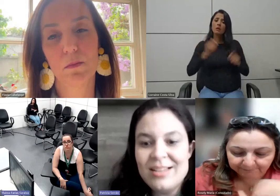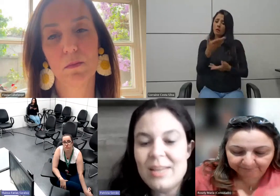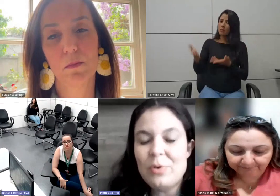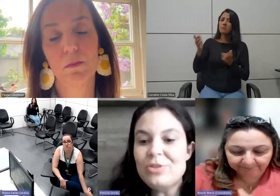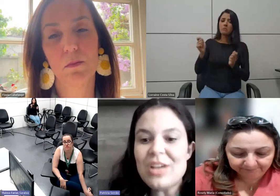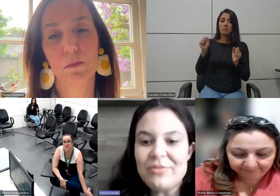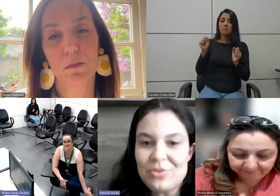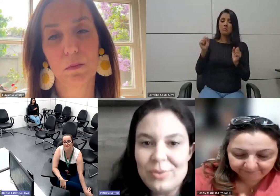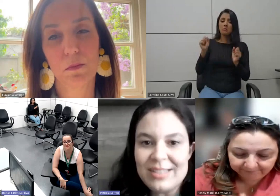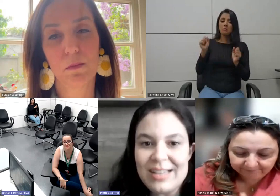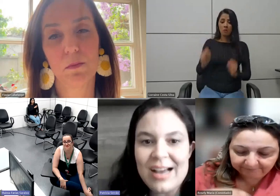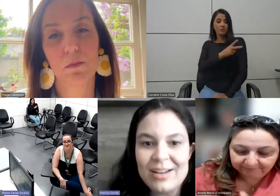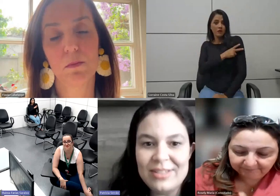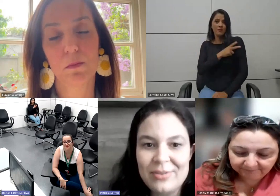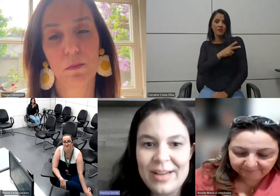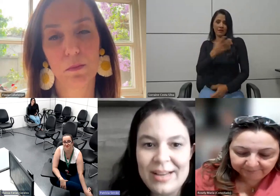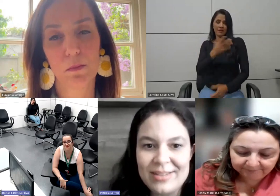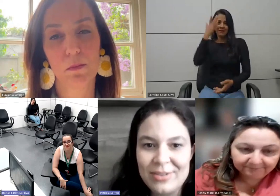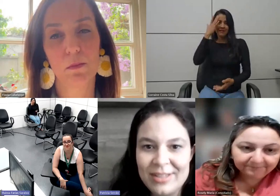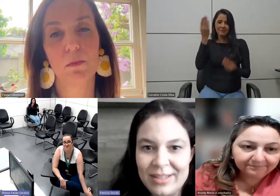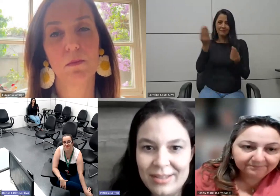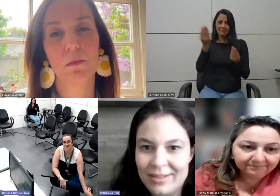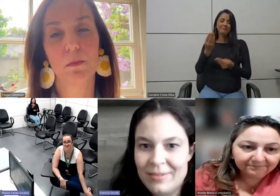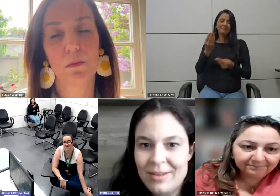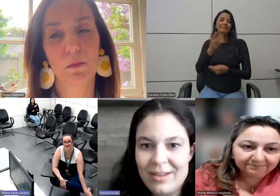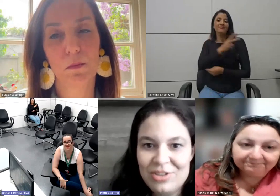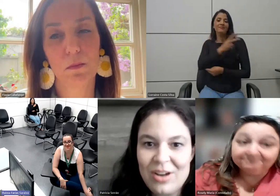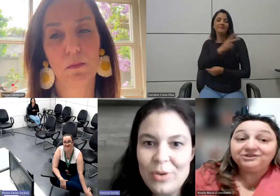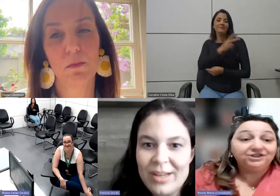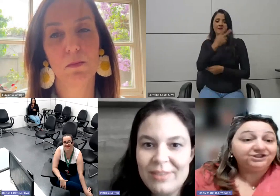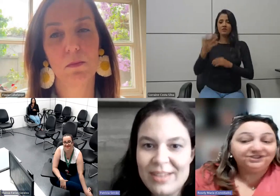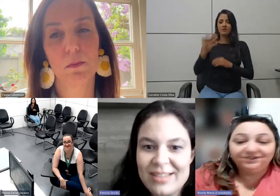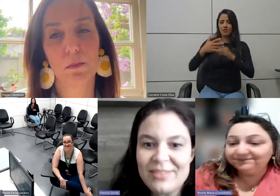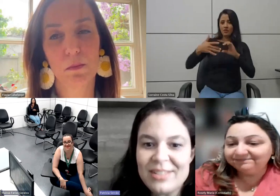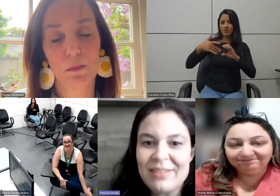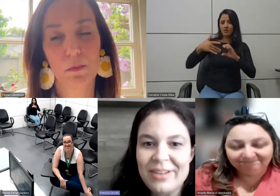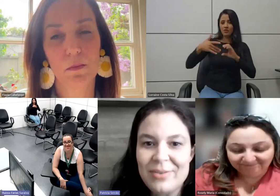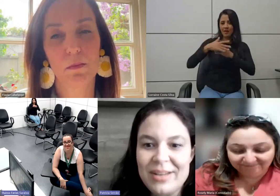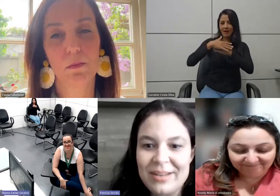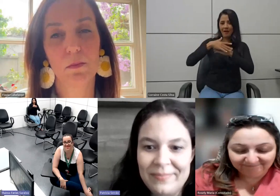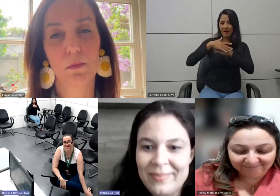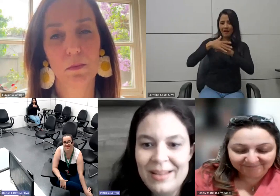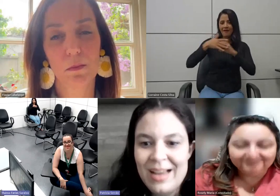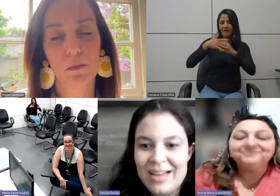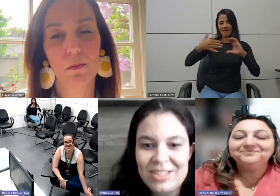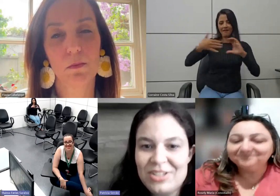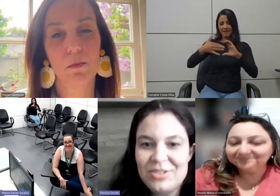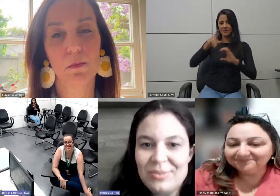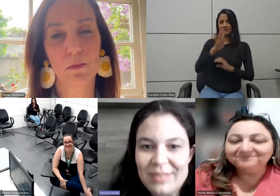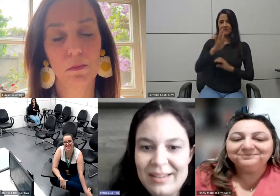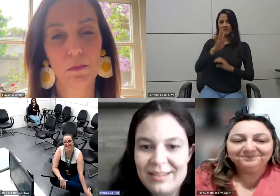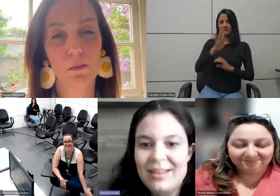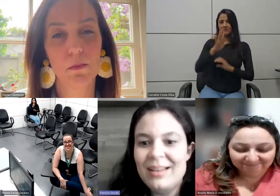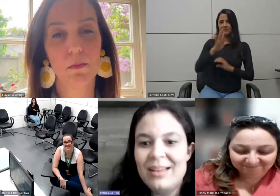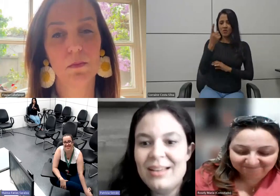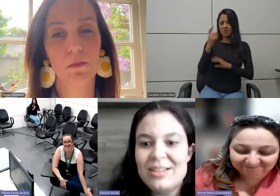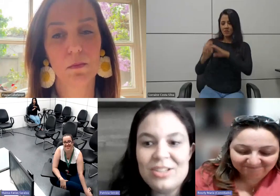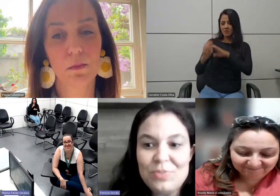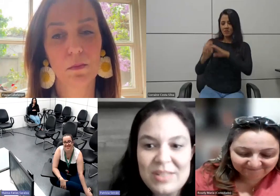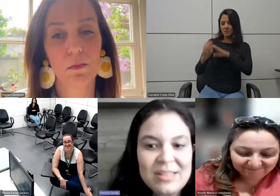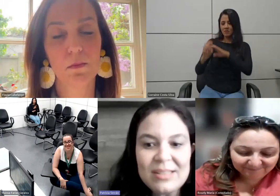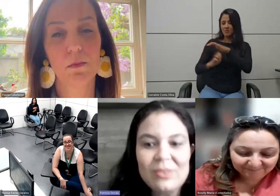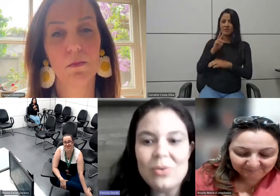chefes. Sabe quantos chefes com doença rara você conhece, Roseli? Acho que a única é essa que você está vendo aí. A gente não tem